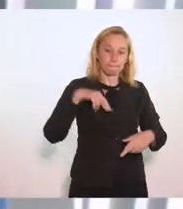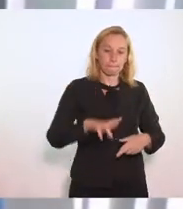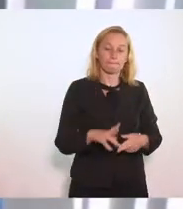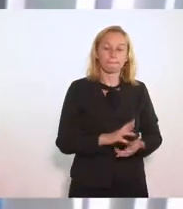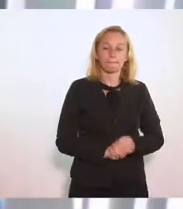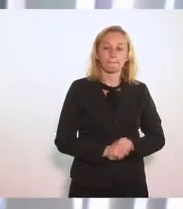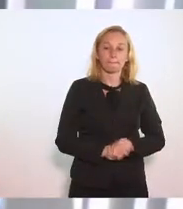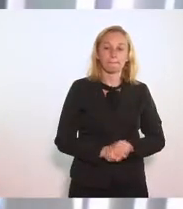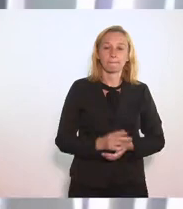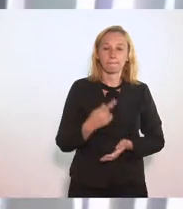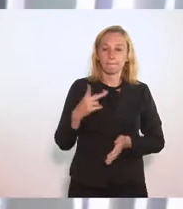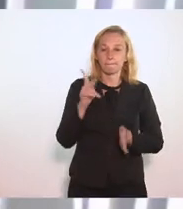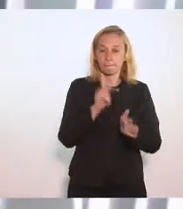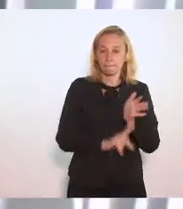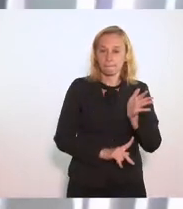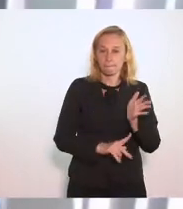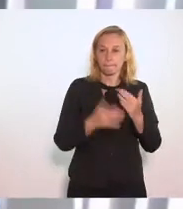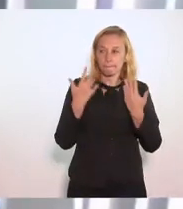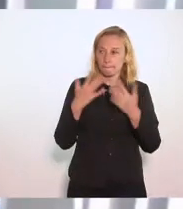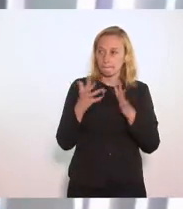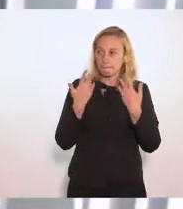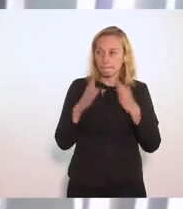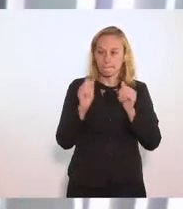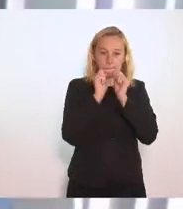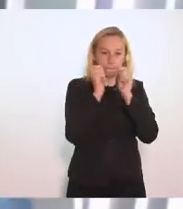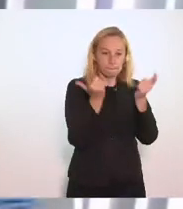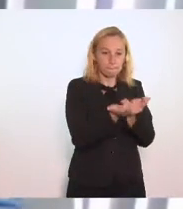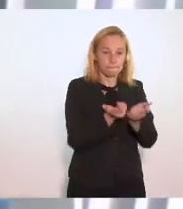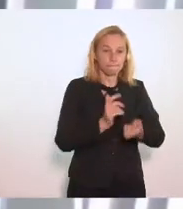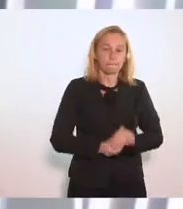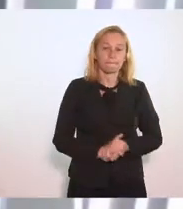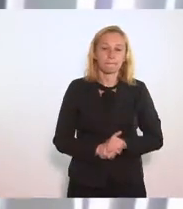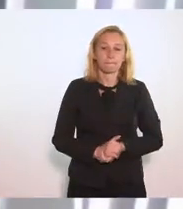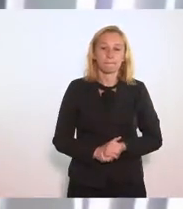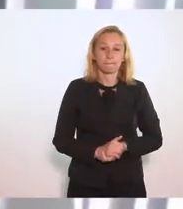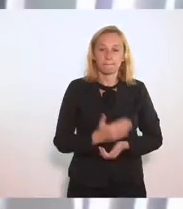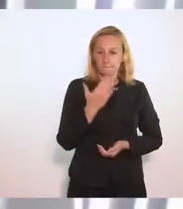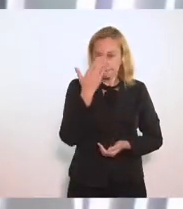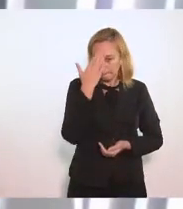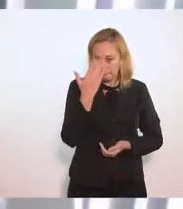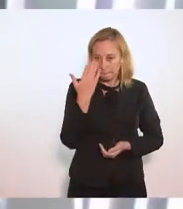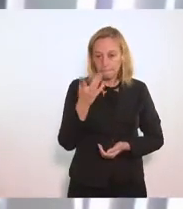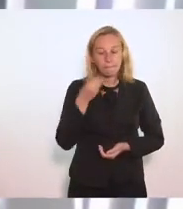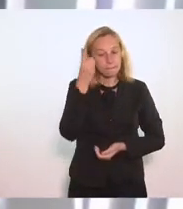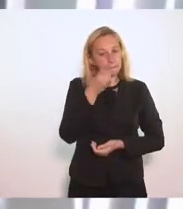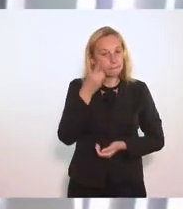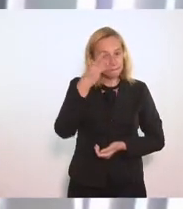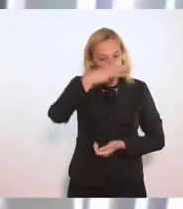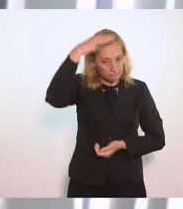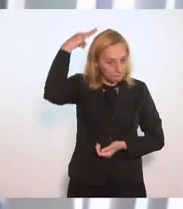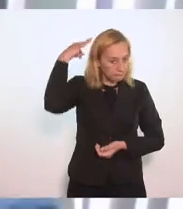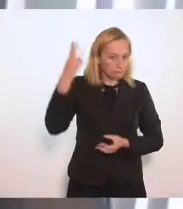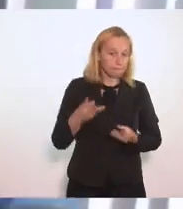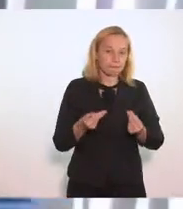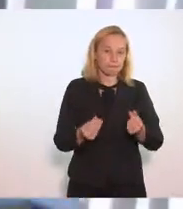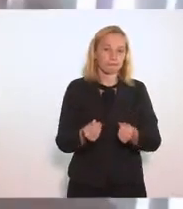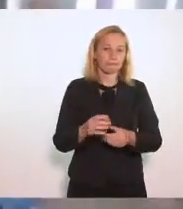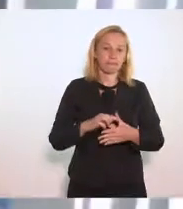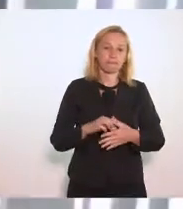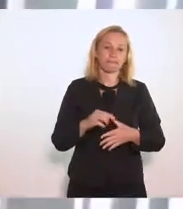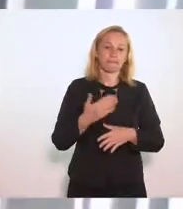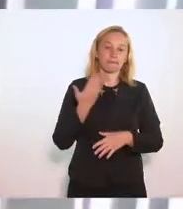central Do seu projeto Deputada Mônica Portanto Parabéns A Assembleia Legislativa Cumprimento O deputado Márcio Pacheco Relator na CCJ Que